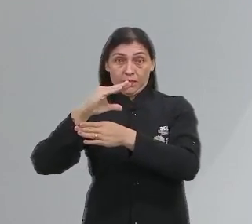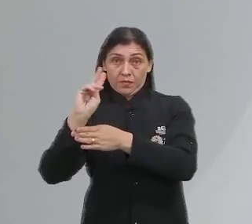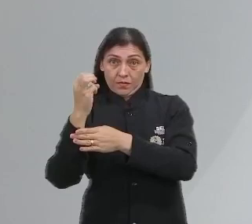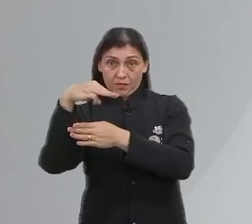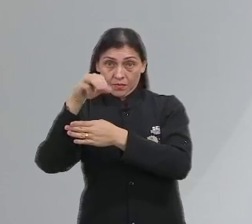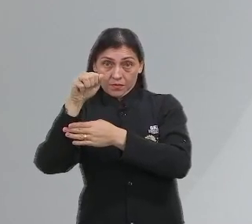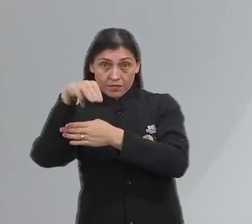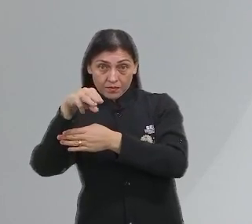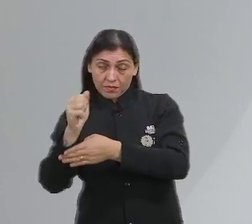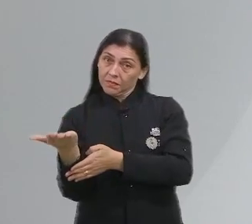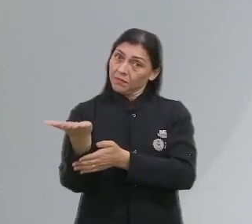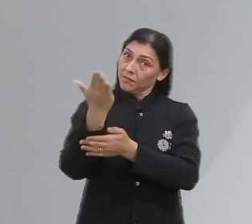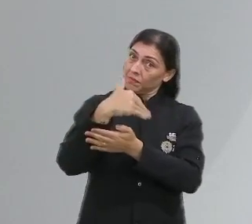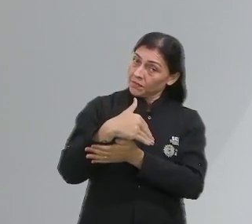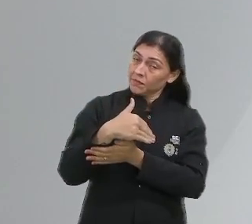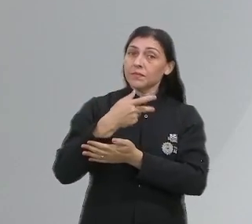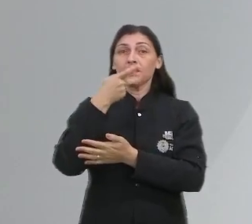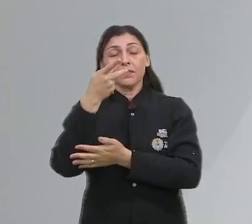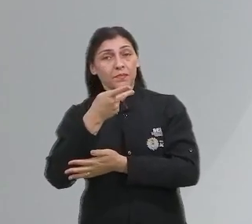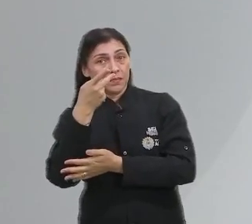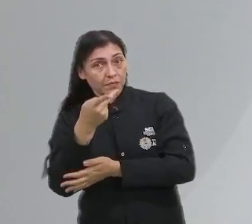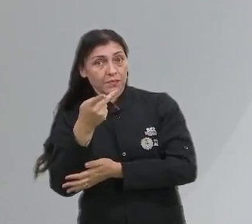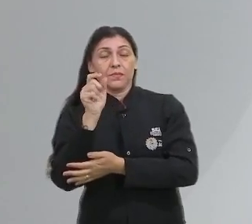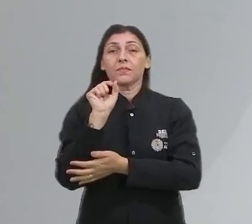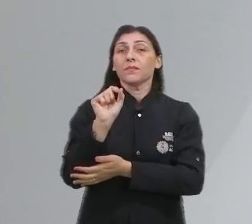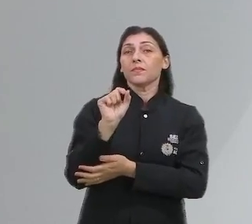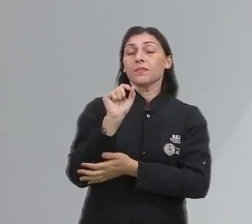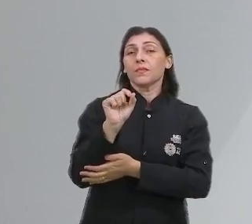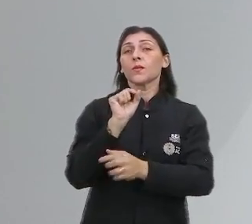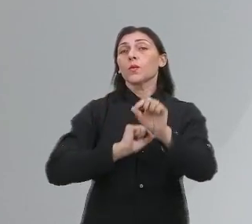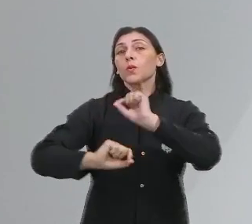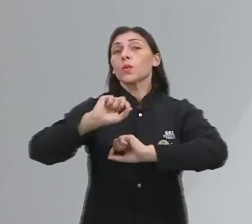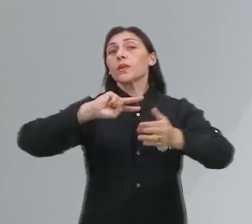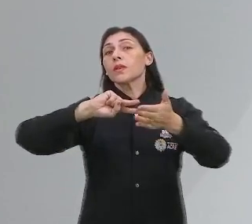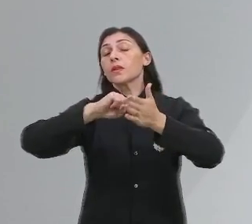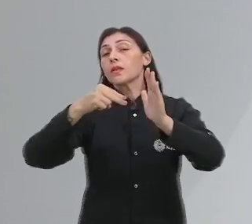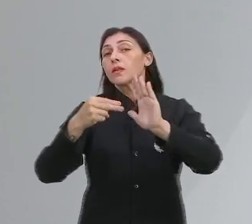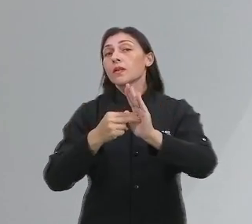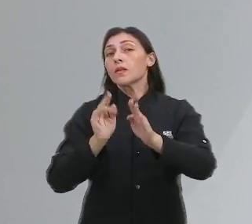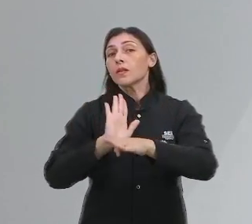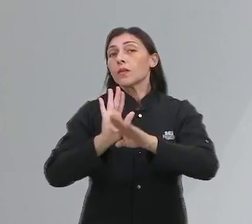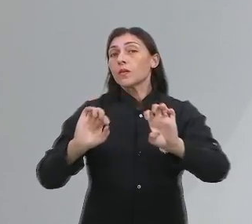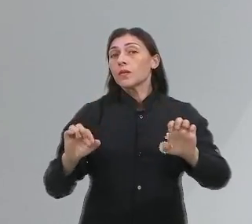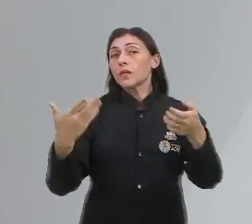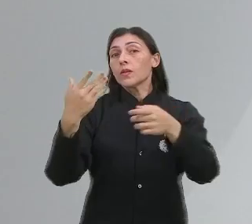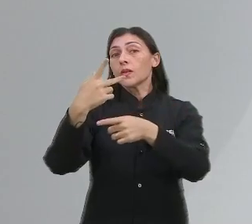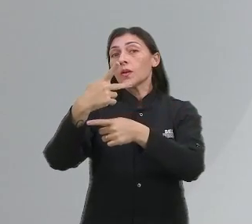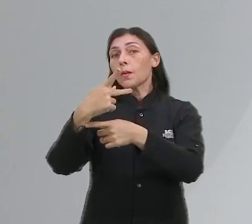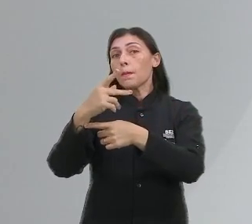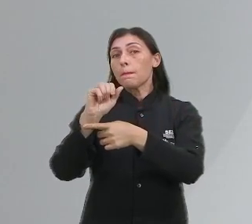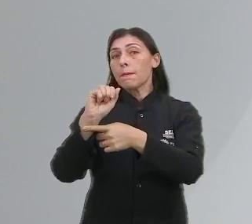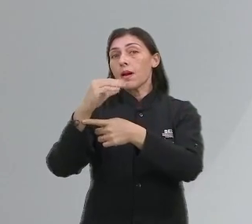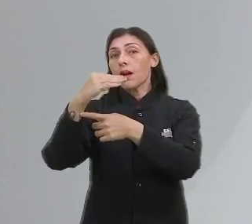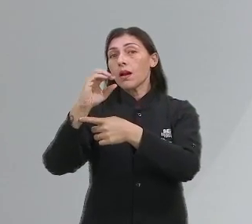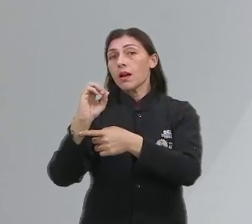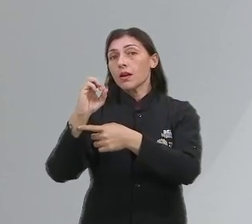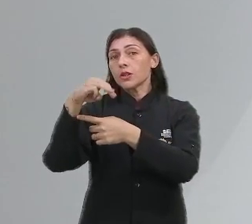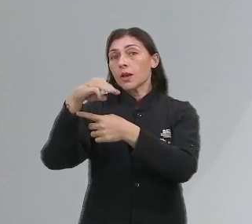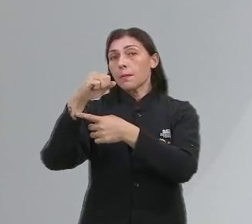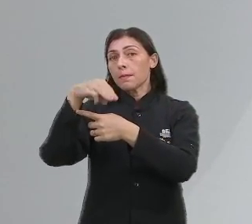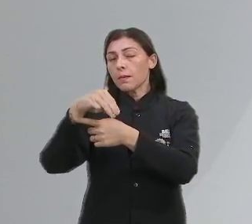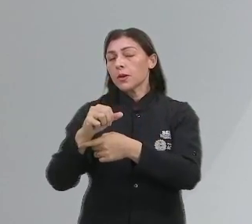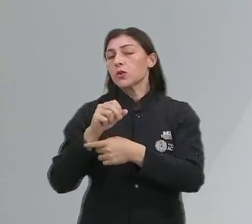Vamos! Então galera, falávamos aí do que é o Festival de Cinema Pachamama. Só para